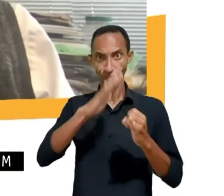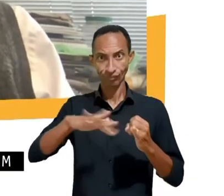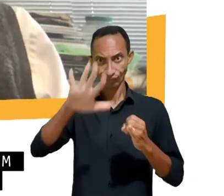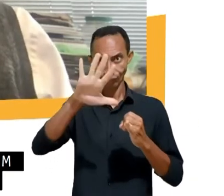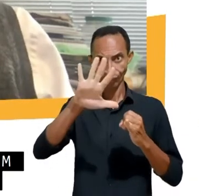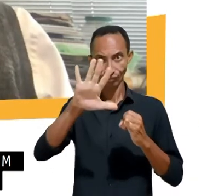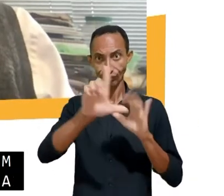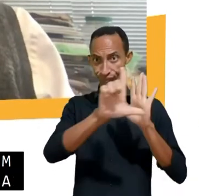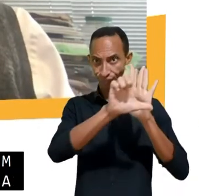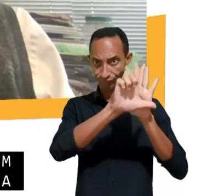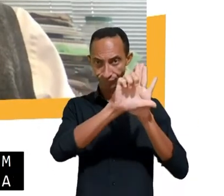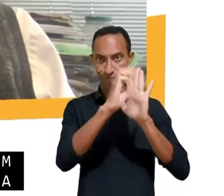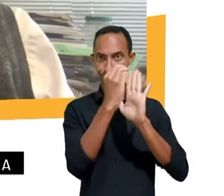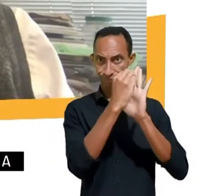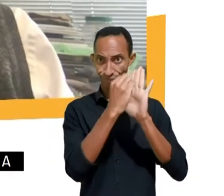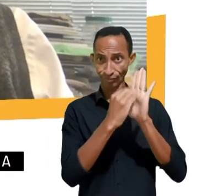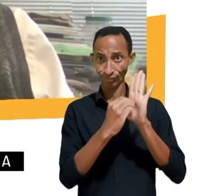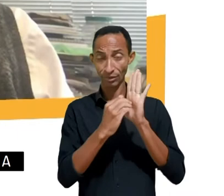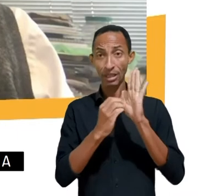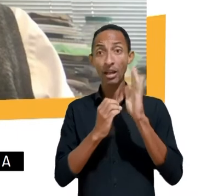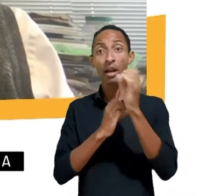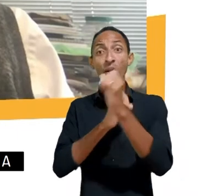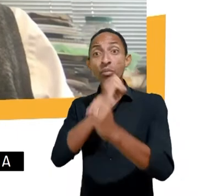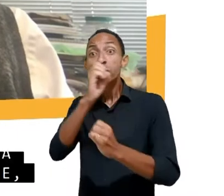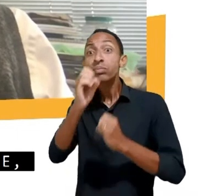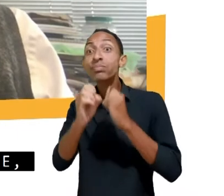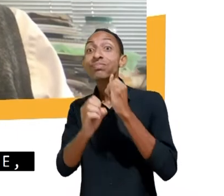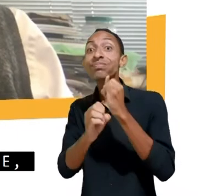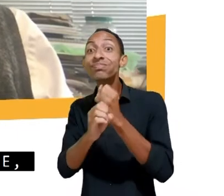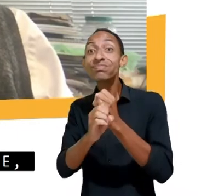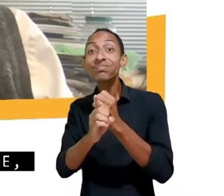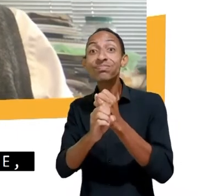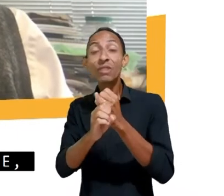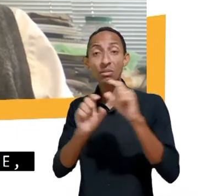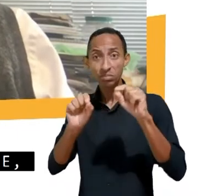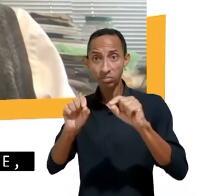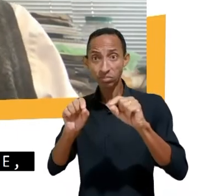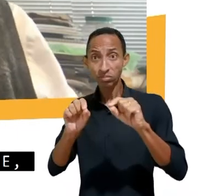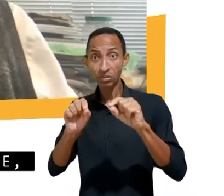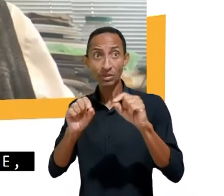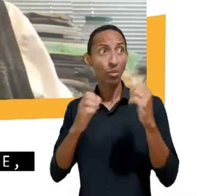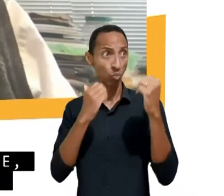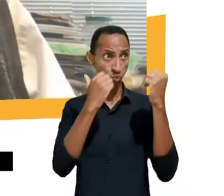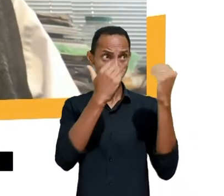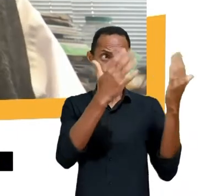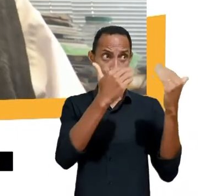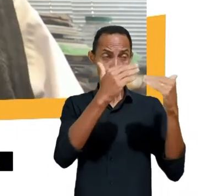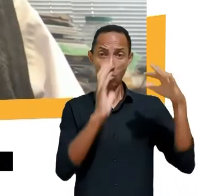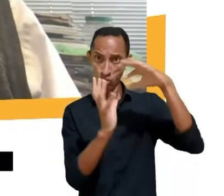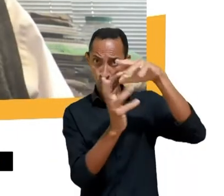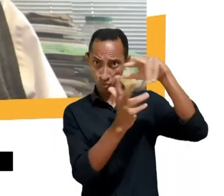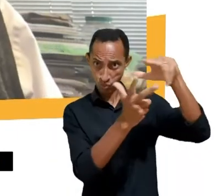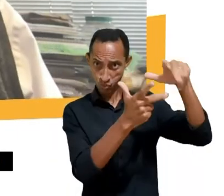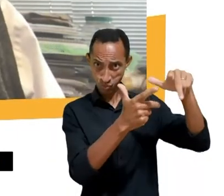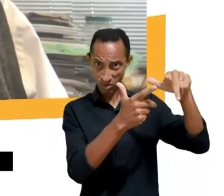internet é um dos pontos em que o Brasil não está mal na imagem internacional, contrário, ele está bastante bem